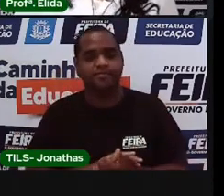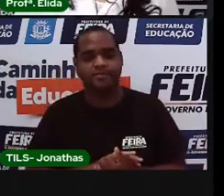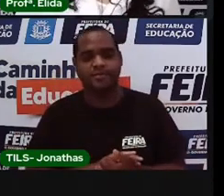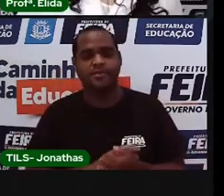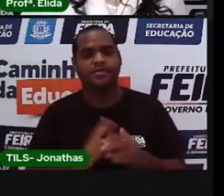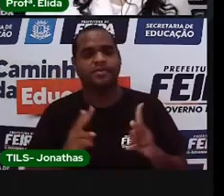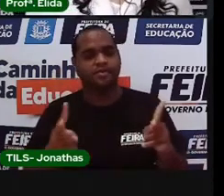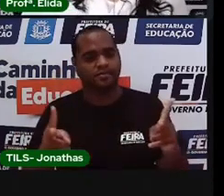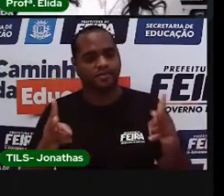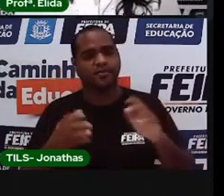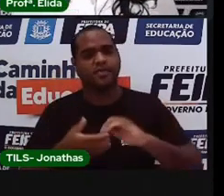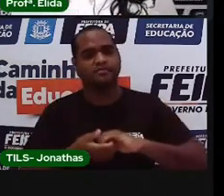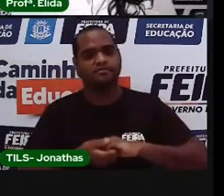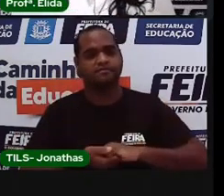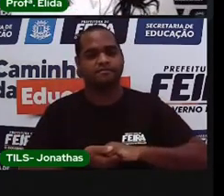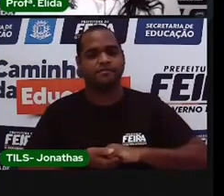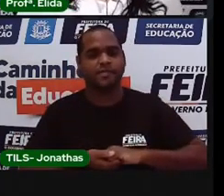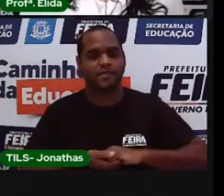continuar.